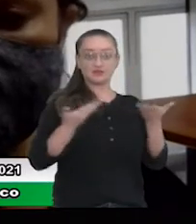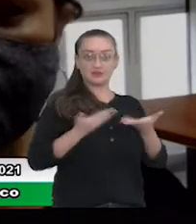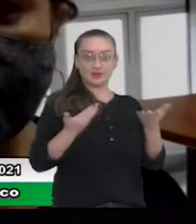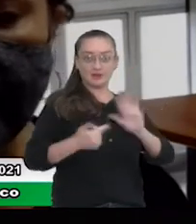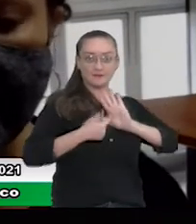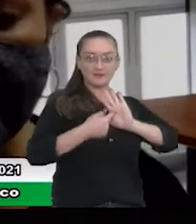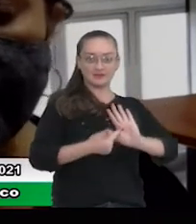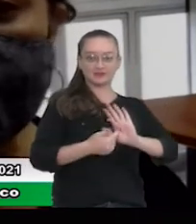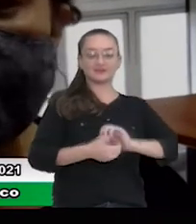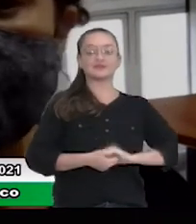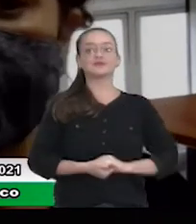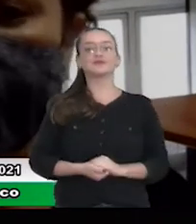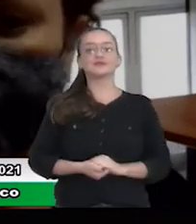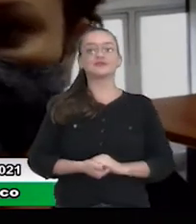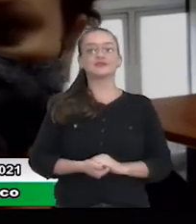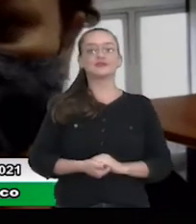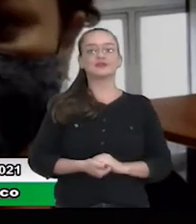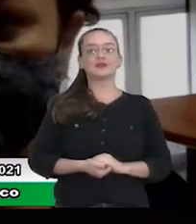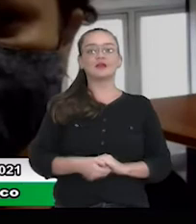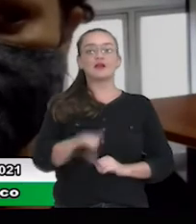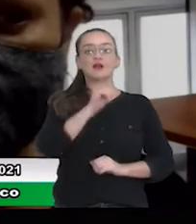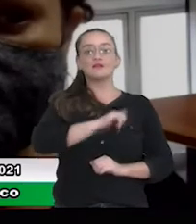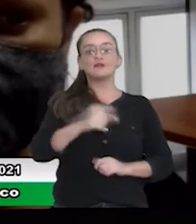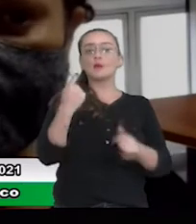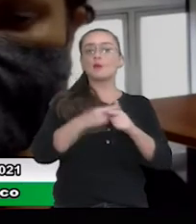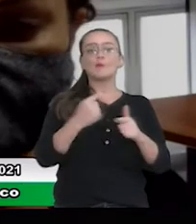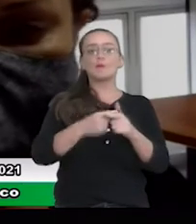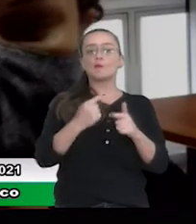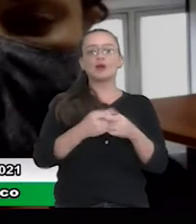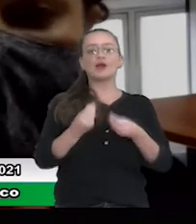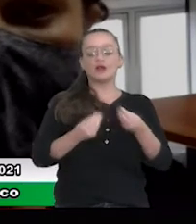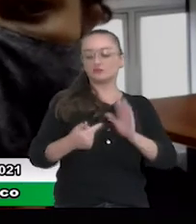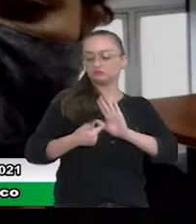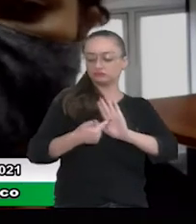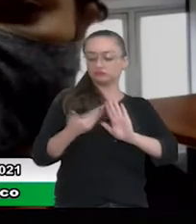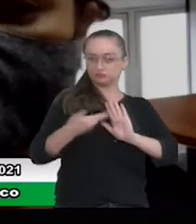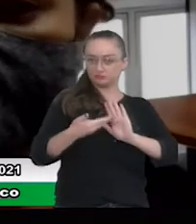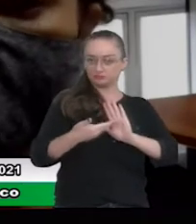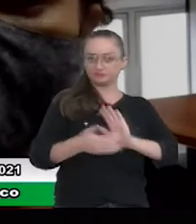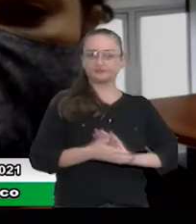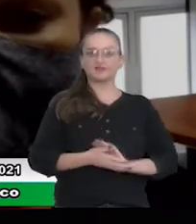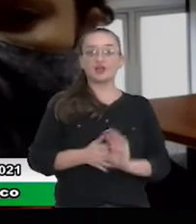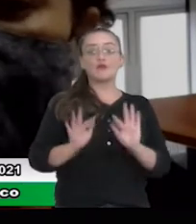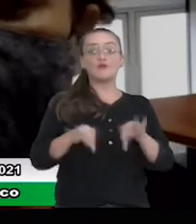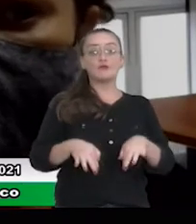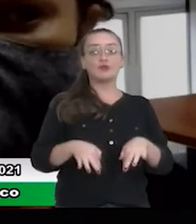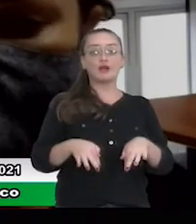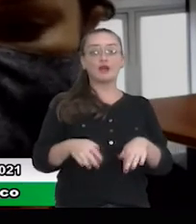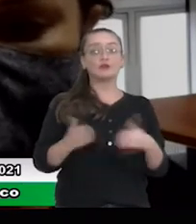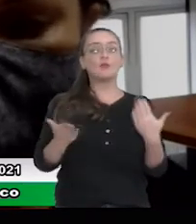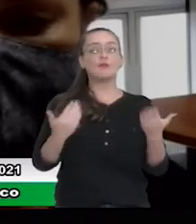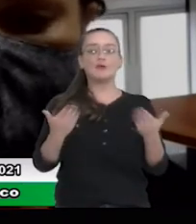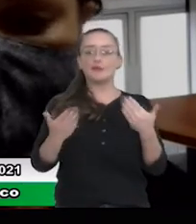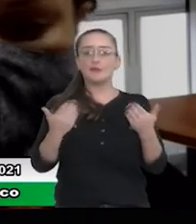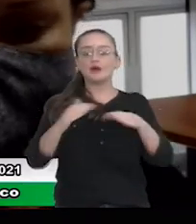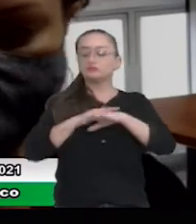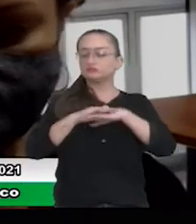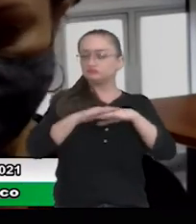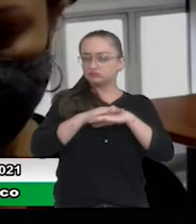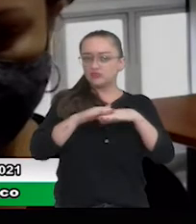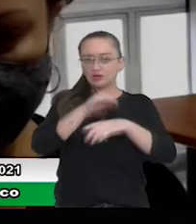apresentação, trazer o porquê dessa apresentação, e aí no final a gente bate um papo e tira as dúvidas.